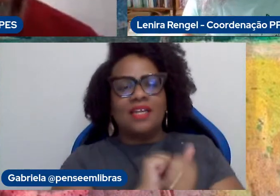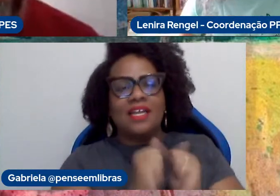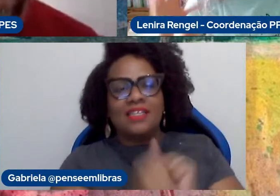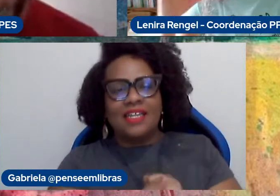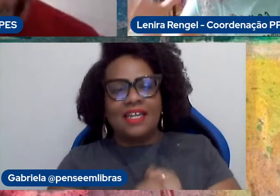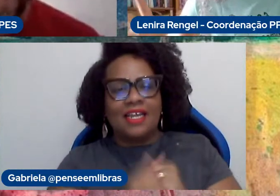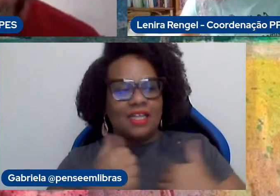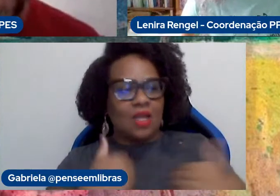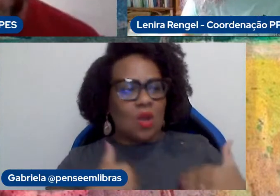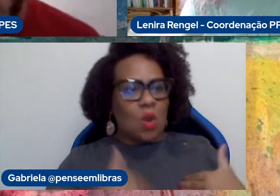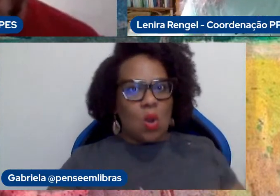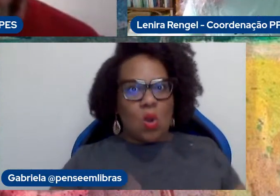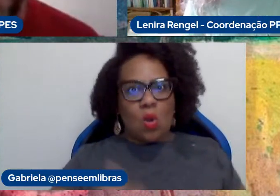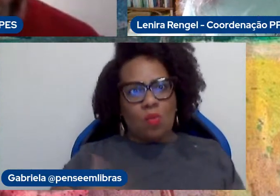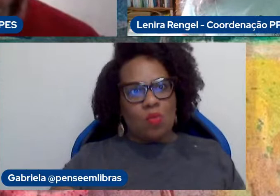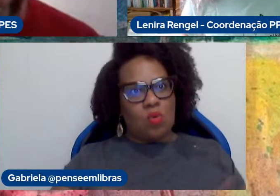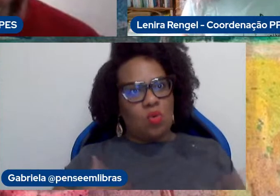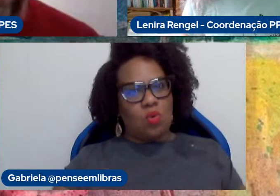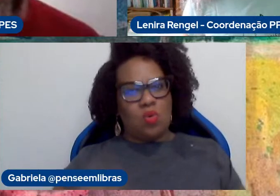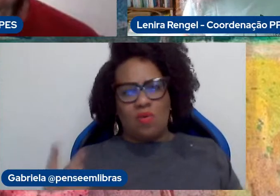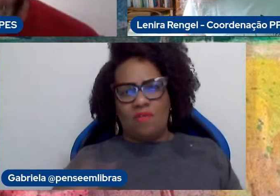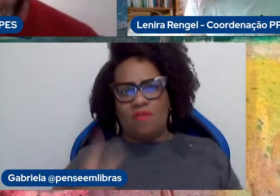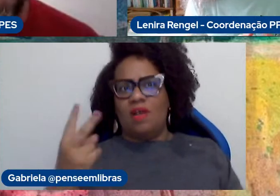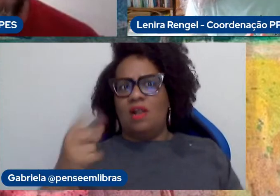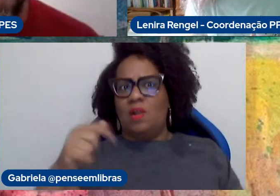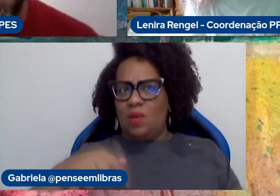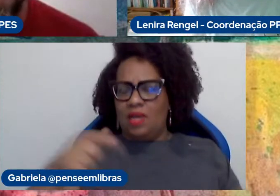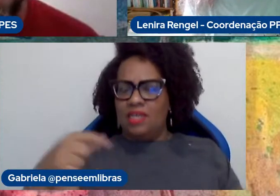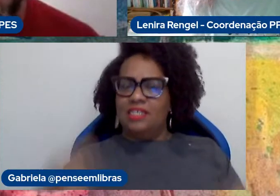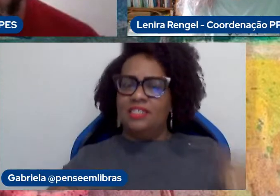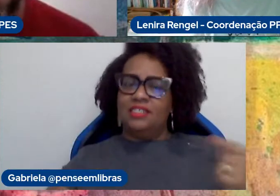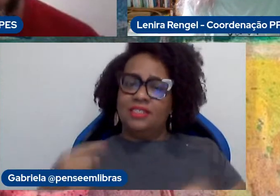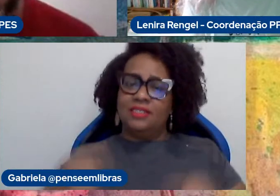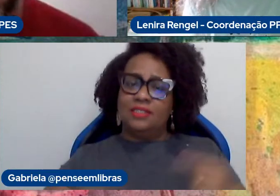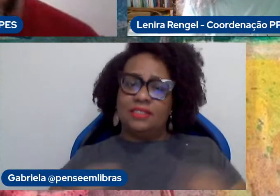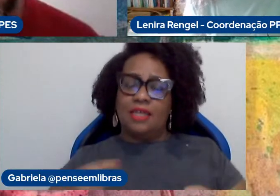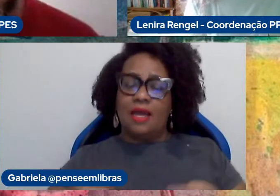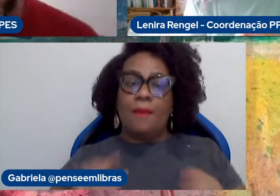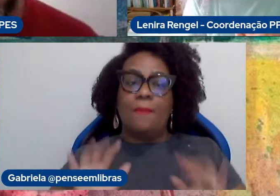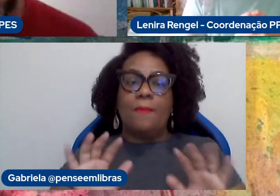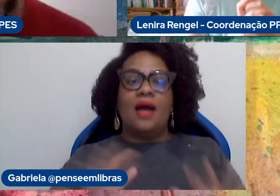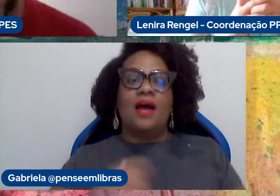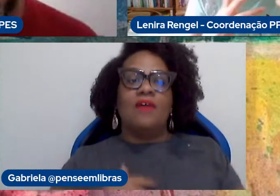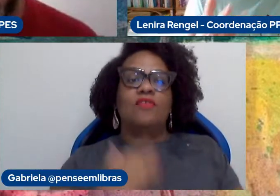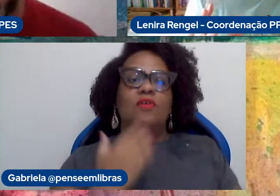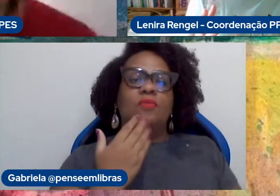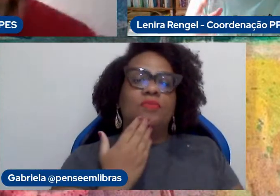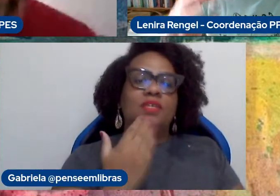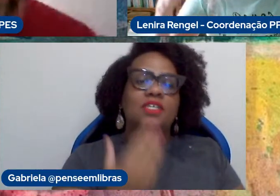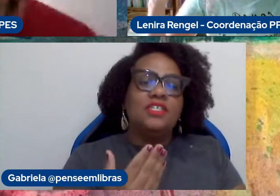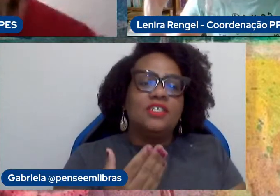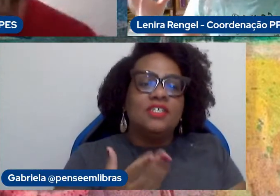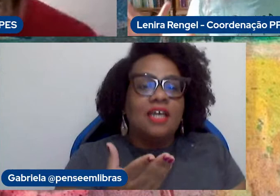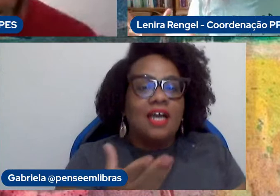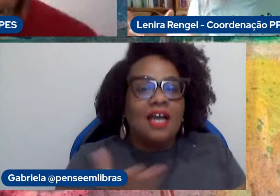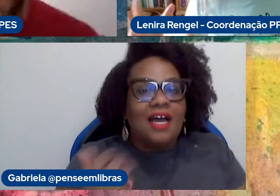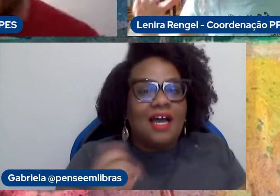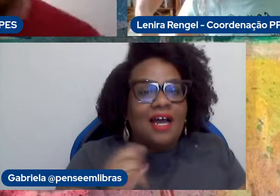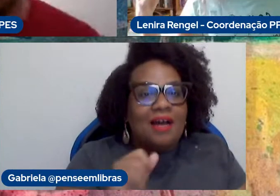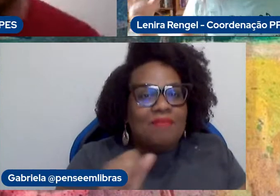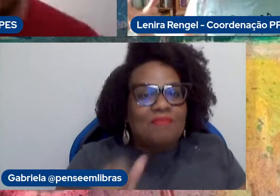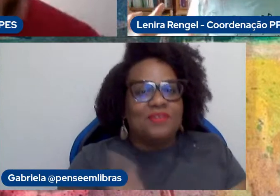caras, para uma grande discussão aqui para nós, mas a gente vai te pedir para aproveitar essa